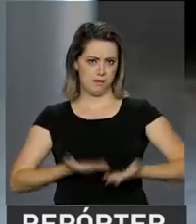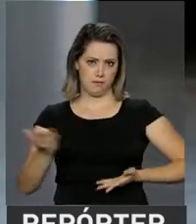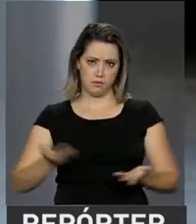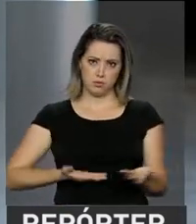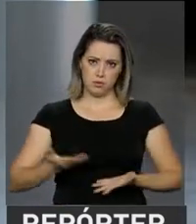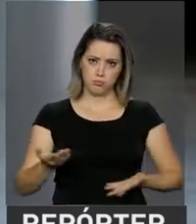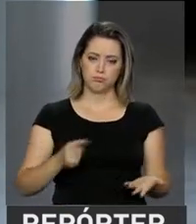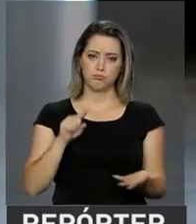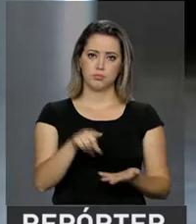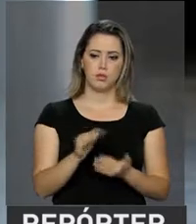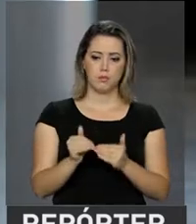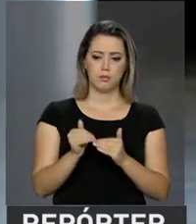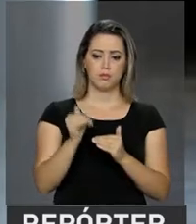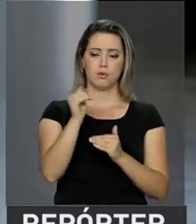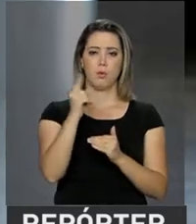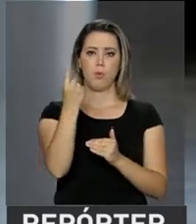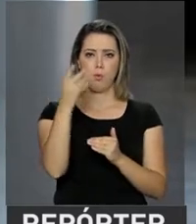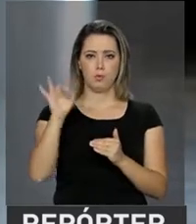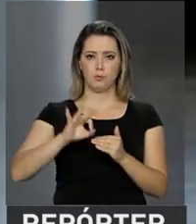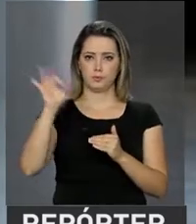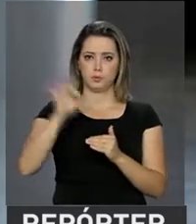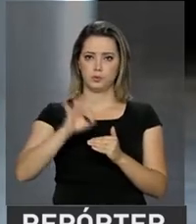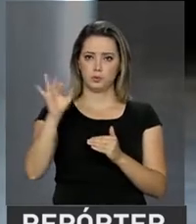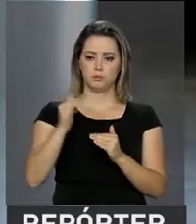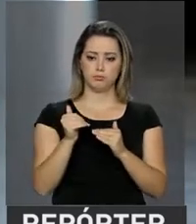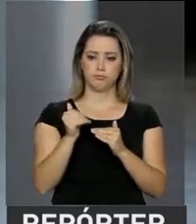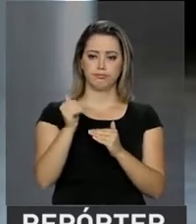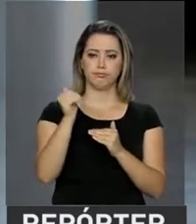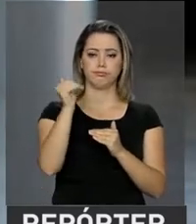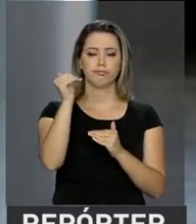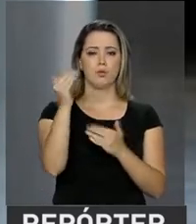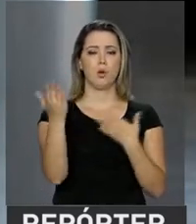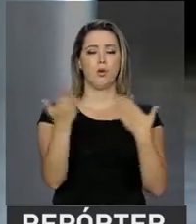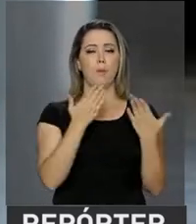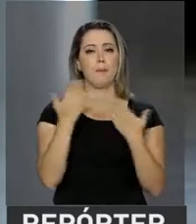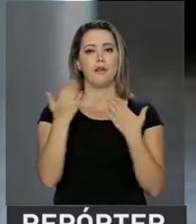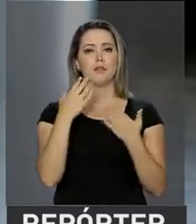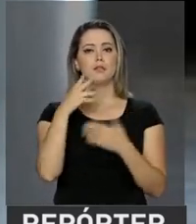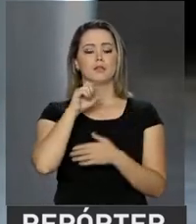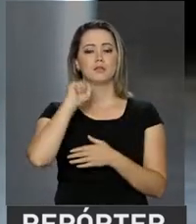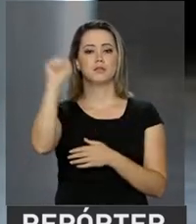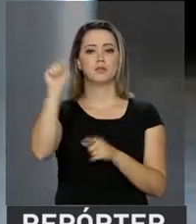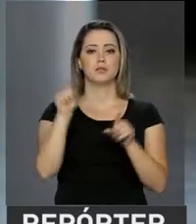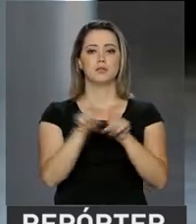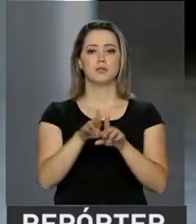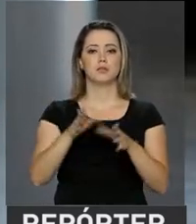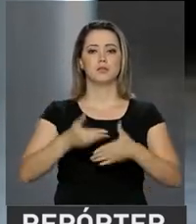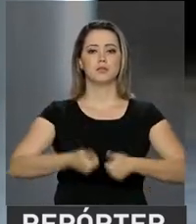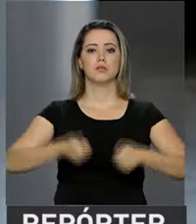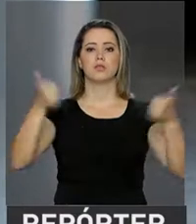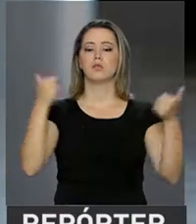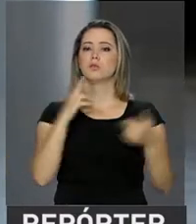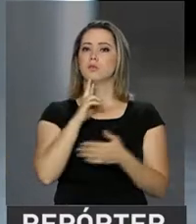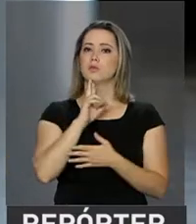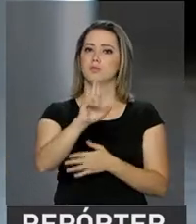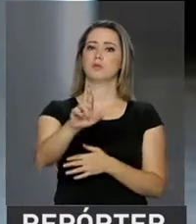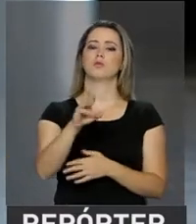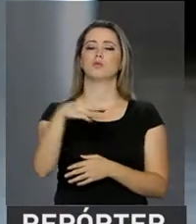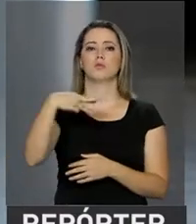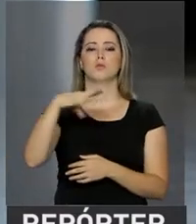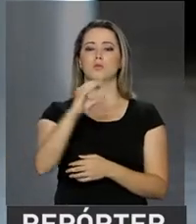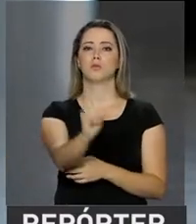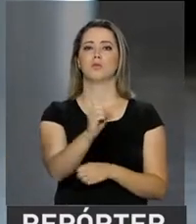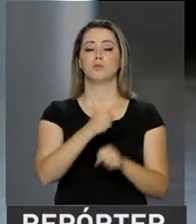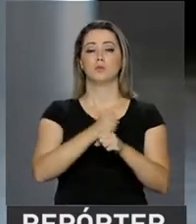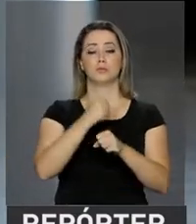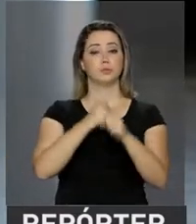crescimento de 1% no mês de abril em relação ao mês anterior. É o melhor resultado desde março